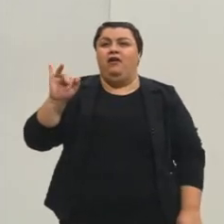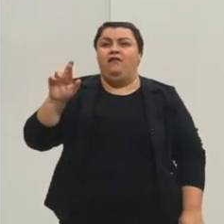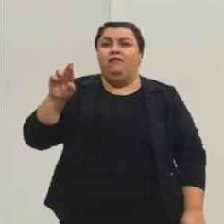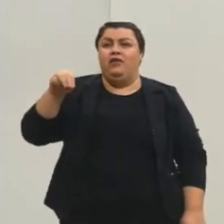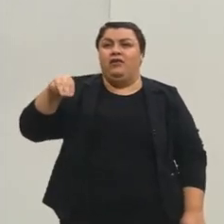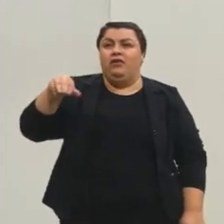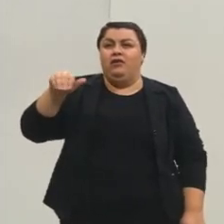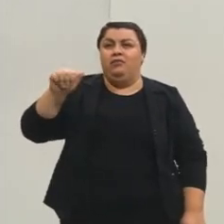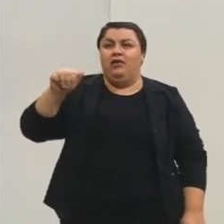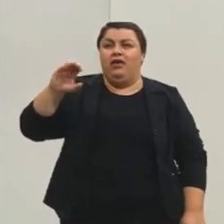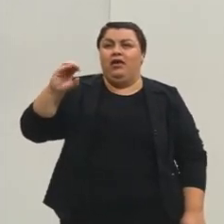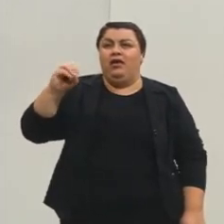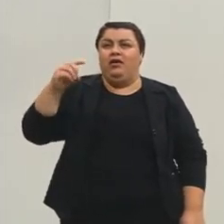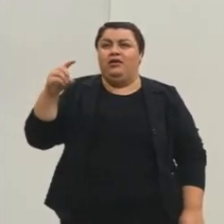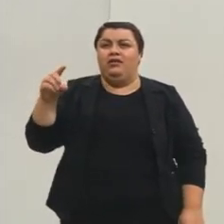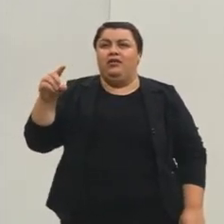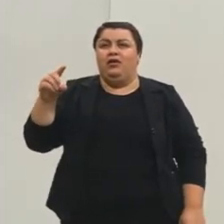tema.